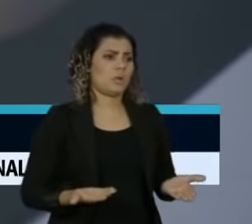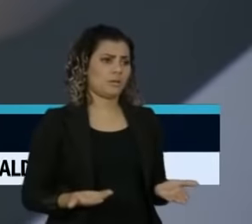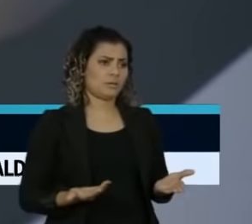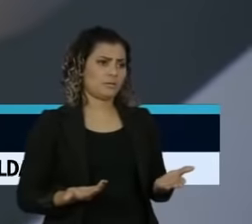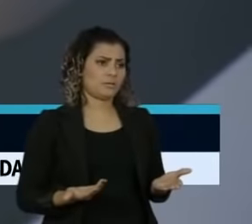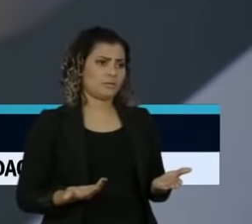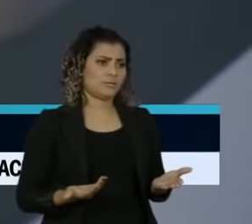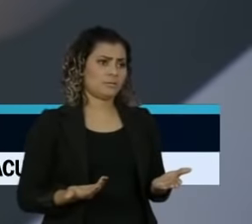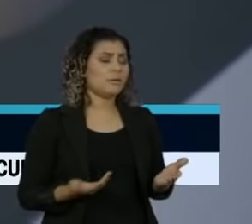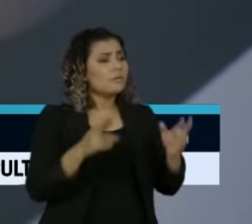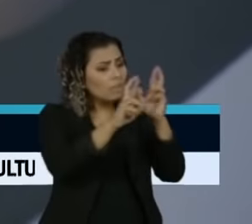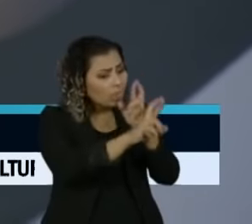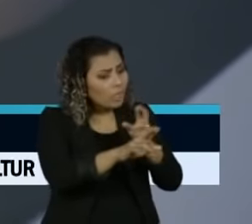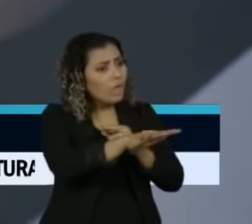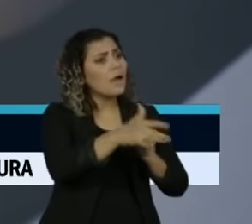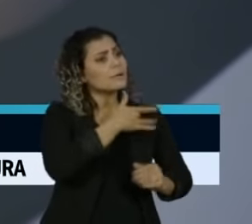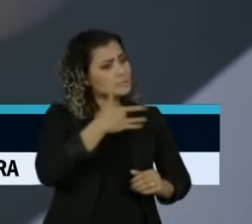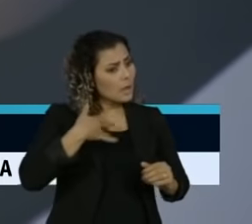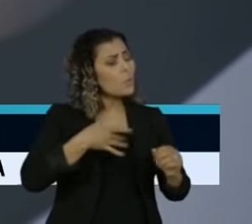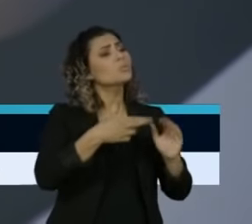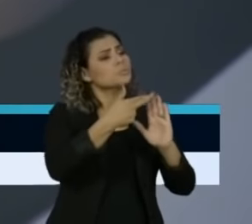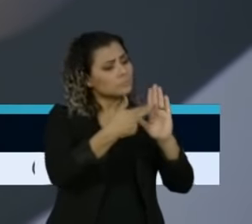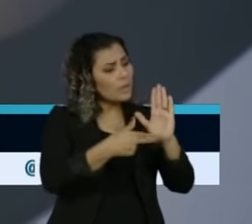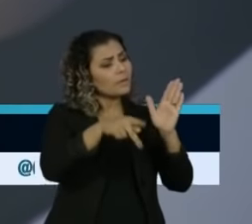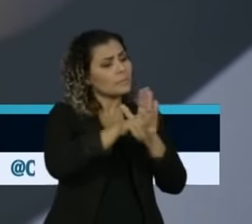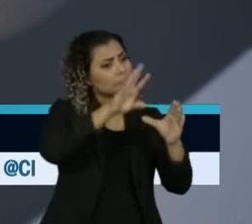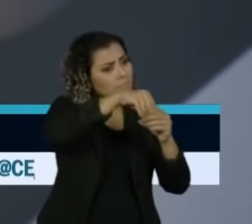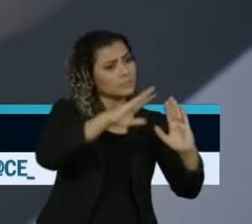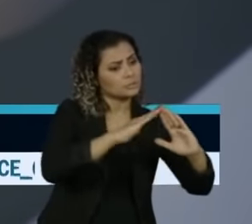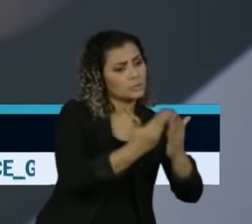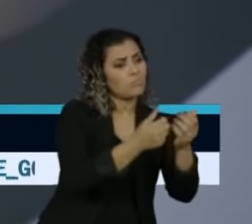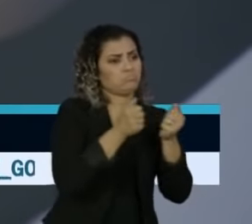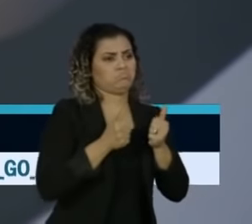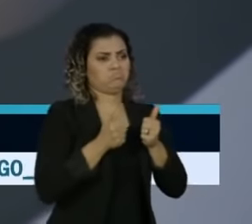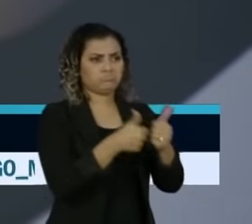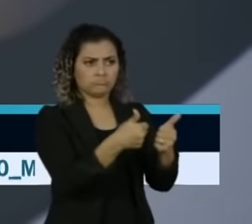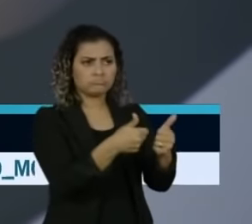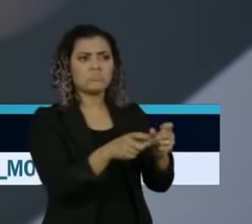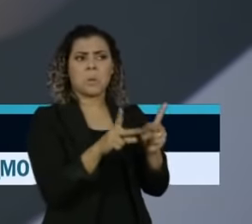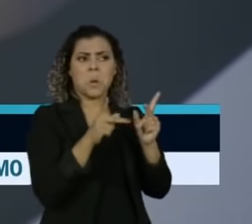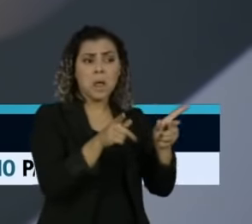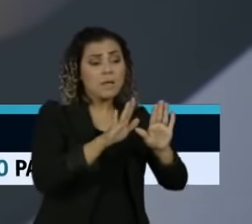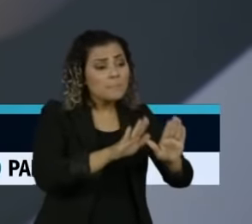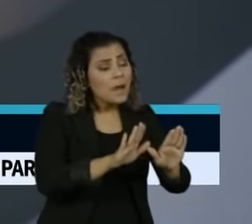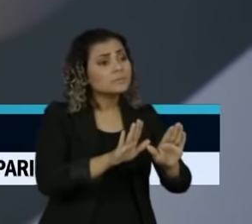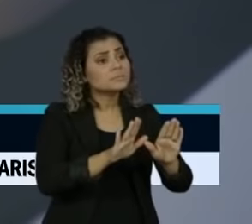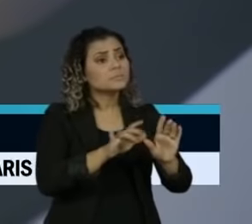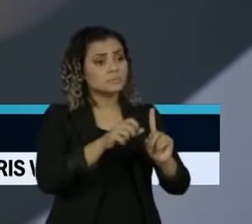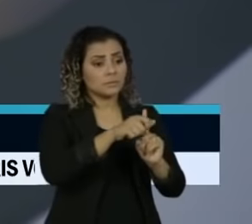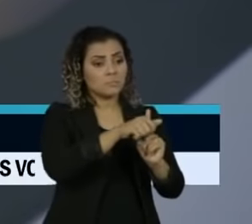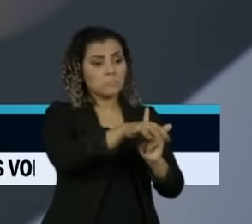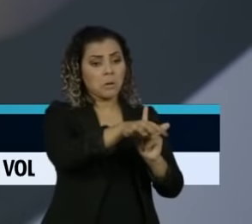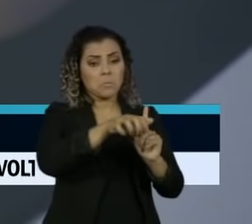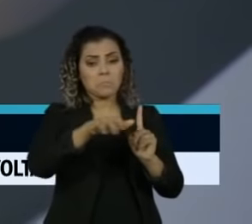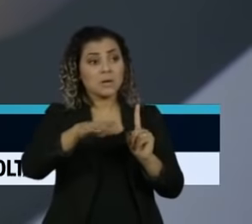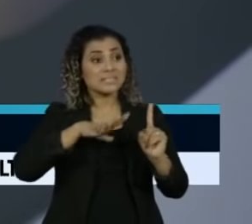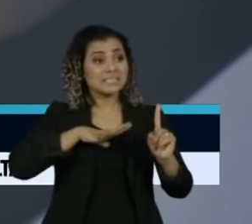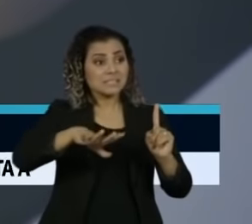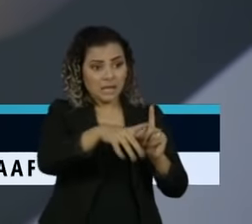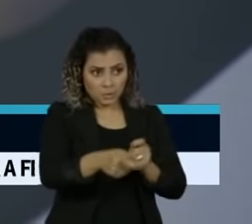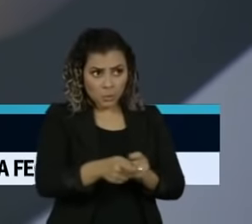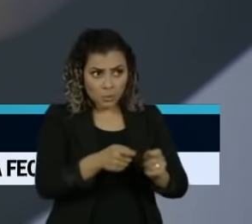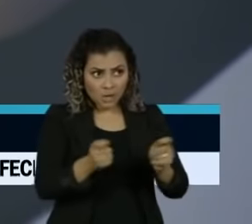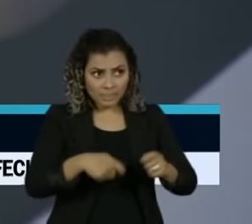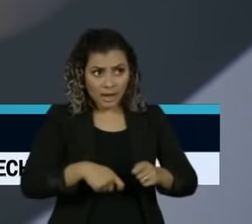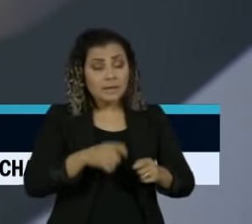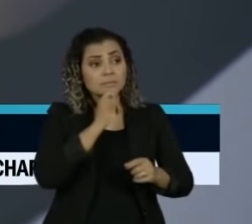As medidas sanitárias dentro das escolas são importantes? São, mas se você não tem uma taxa de transmissão comunitária na cidade que está controlada,